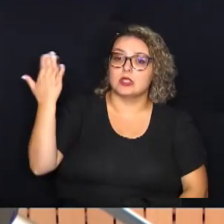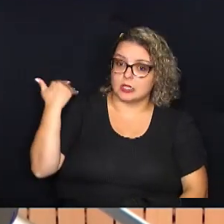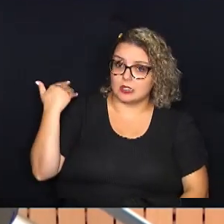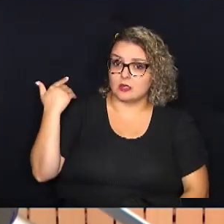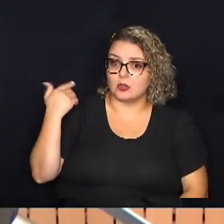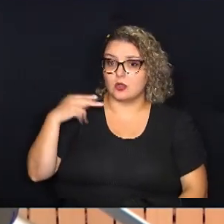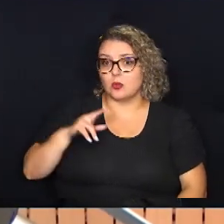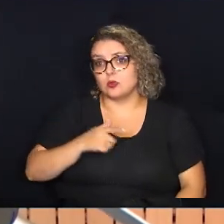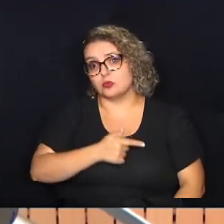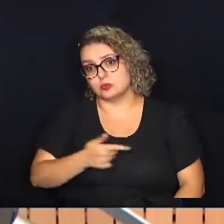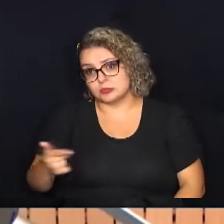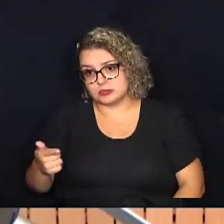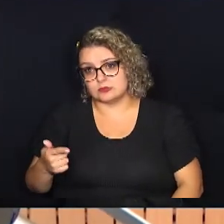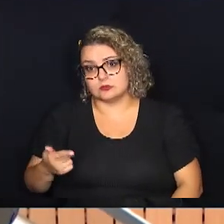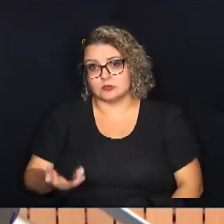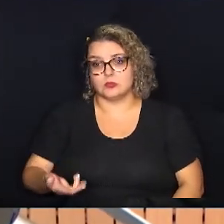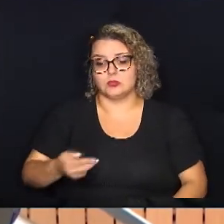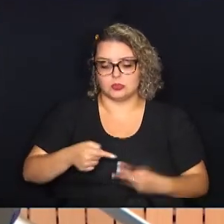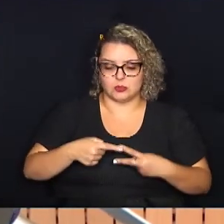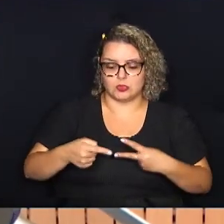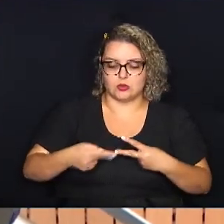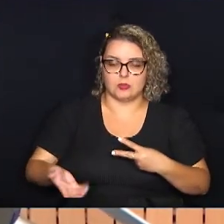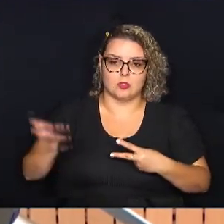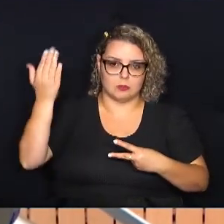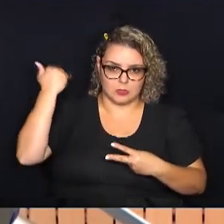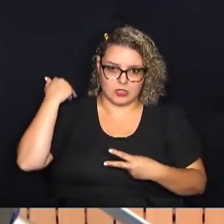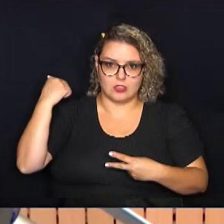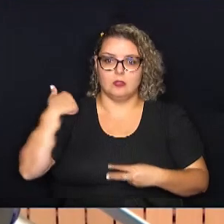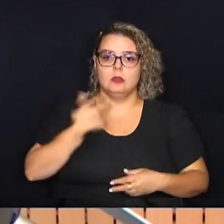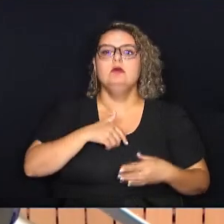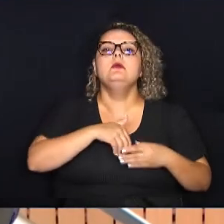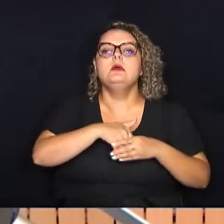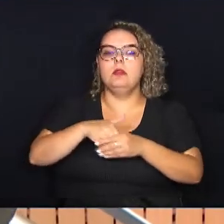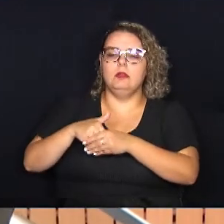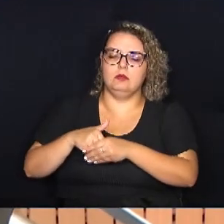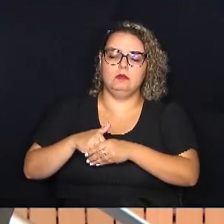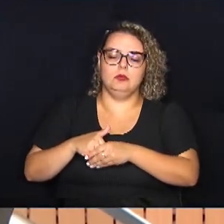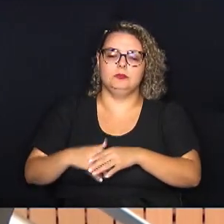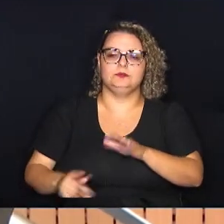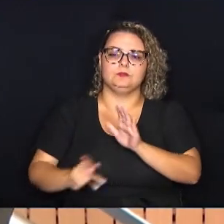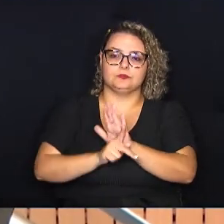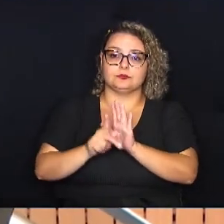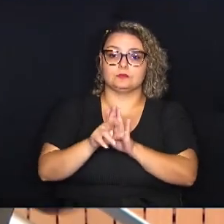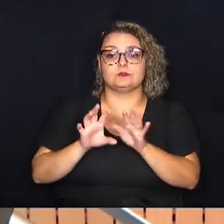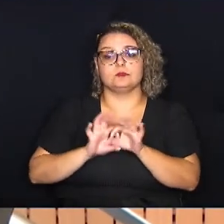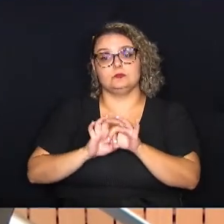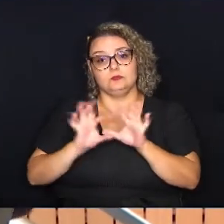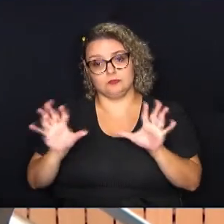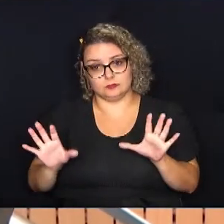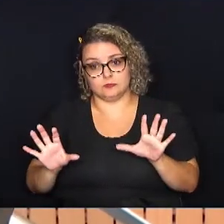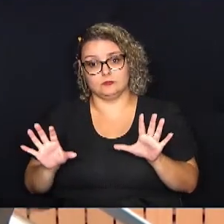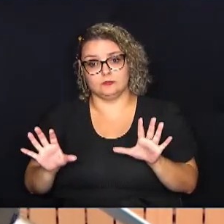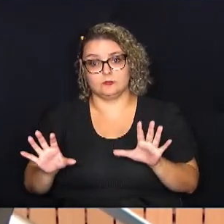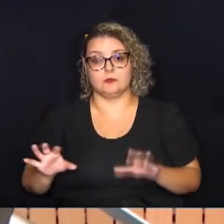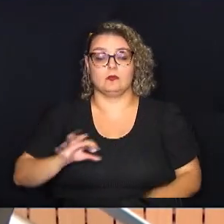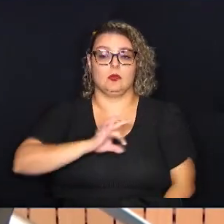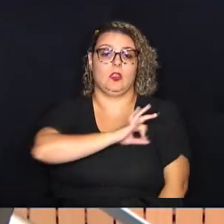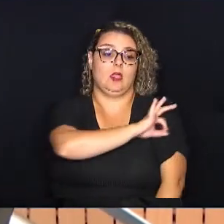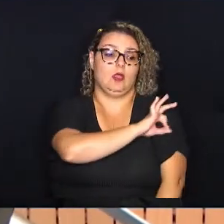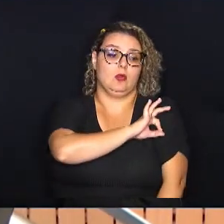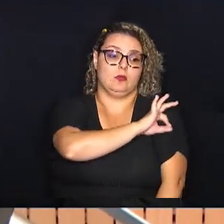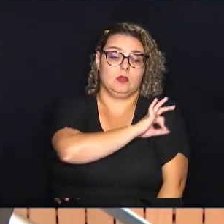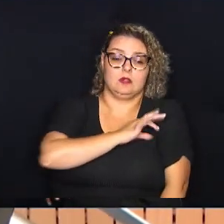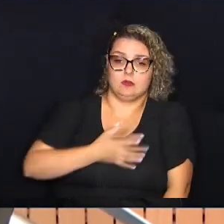retrasada aqui, ou na semana passada, nós vereadores votamos um projeto que autorizava ou autoriza